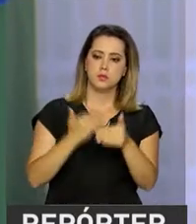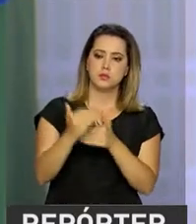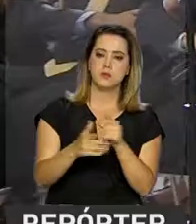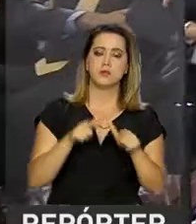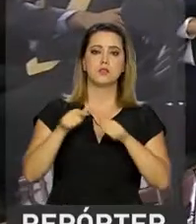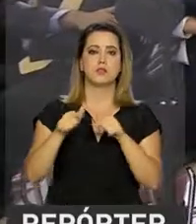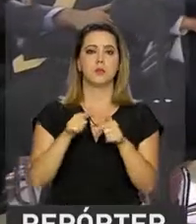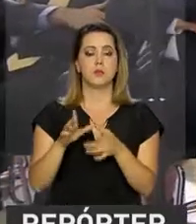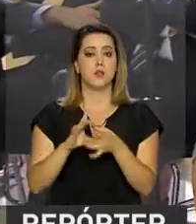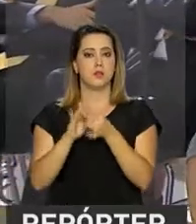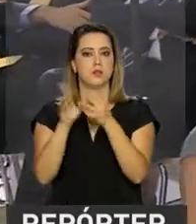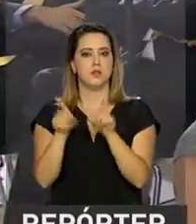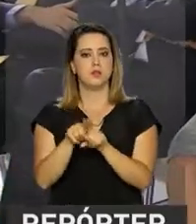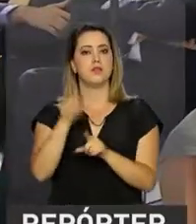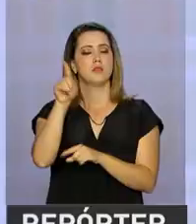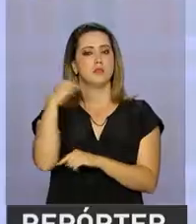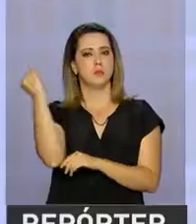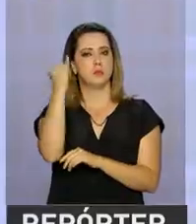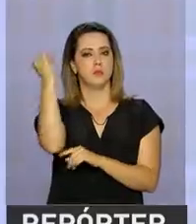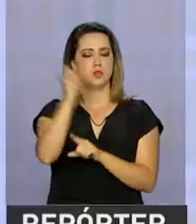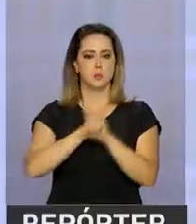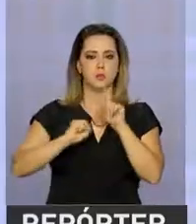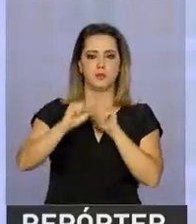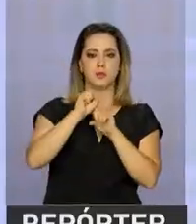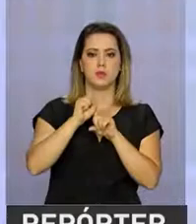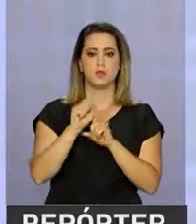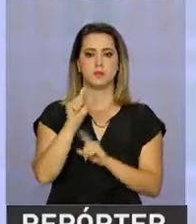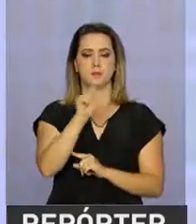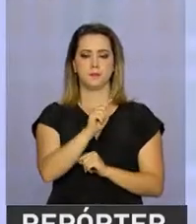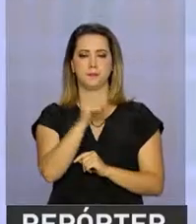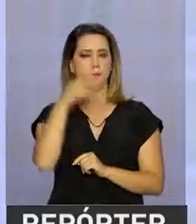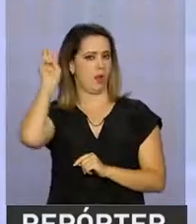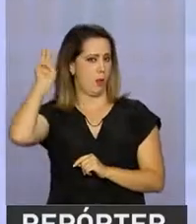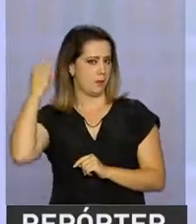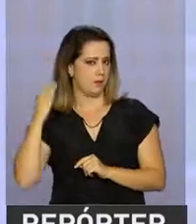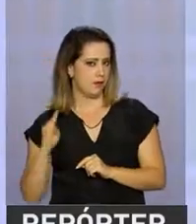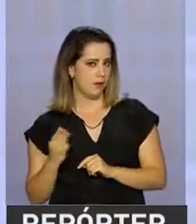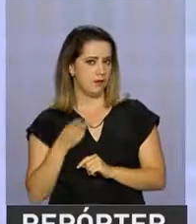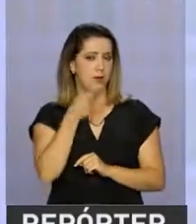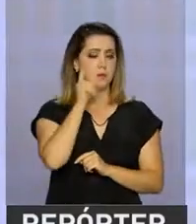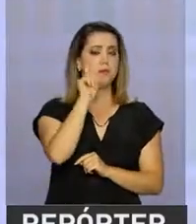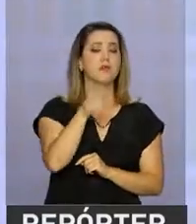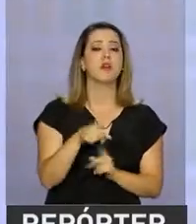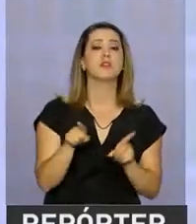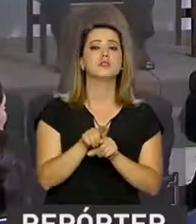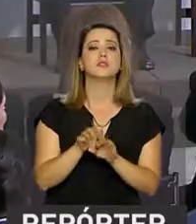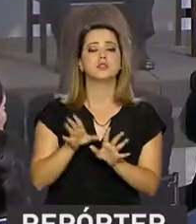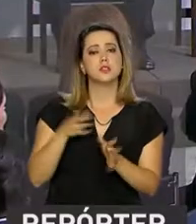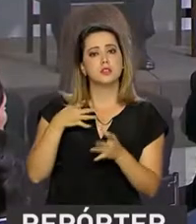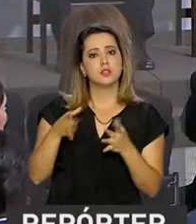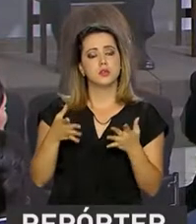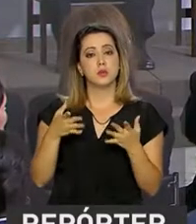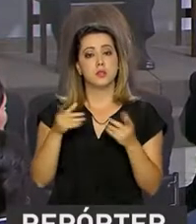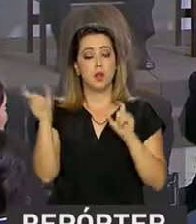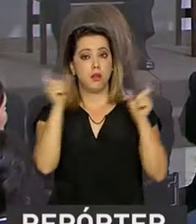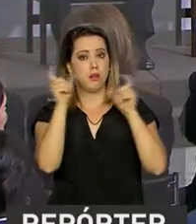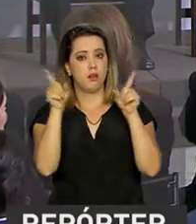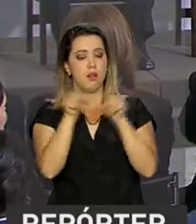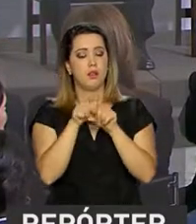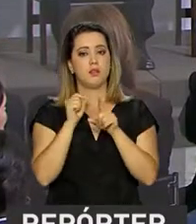voluntárias de relevante interesse social. Para a primeira-dama, Marcela Temer, o programa desperta o espírito de